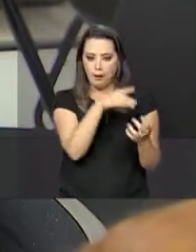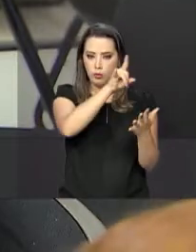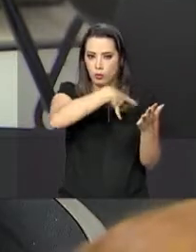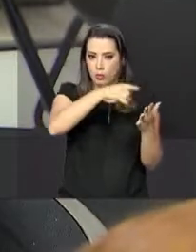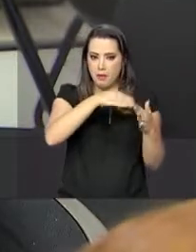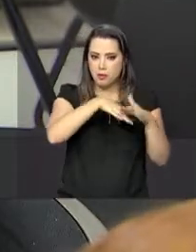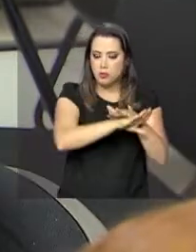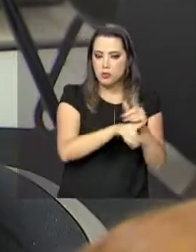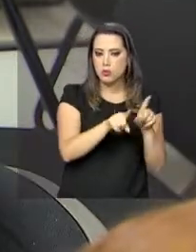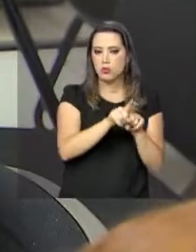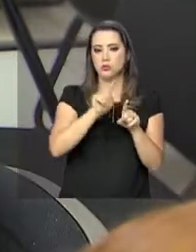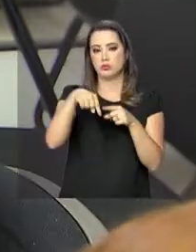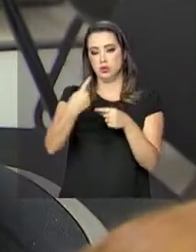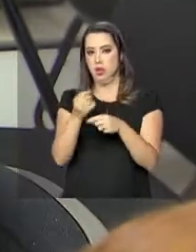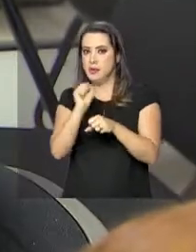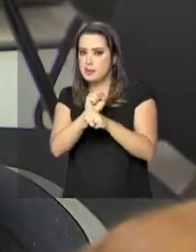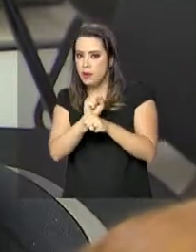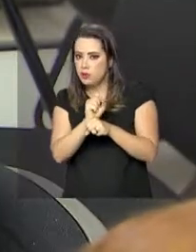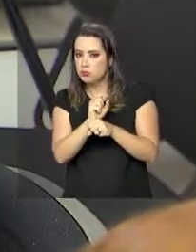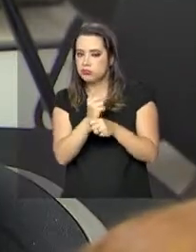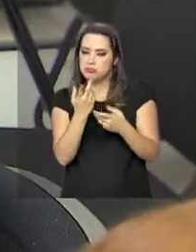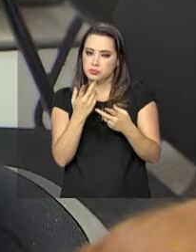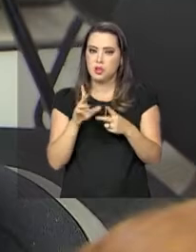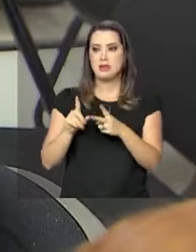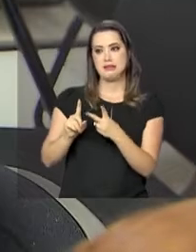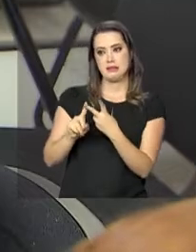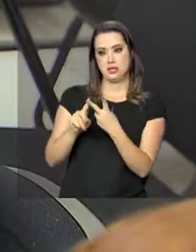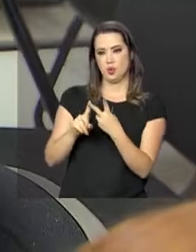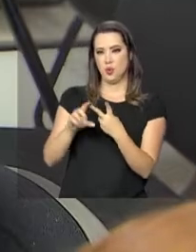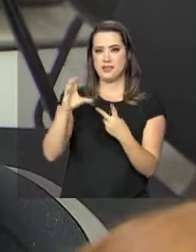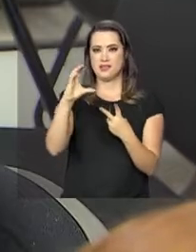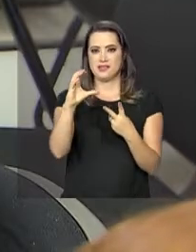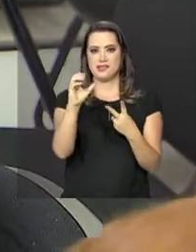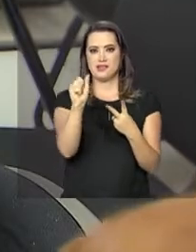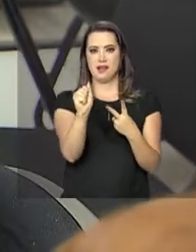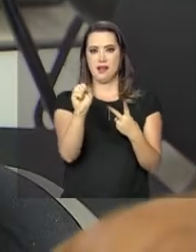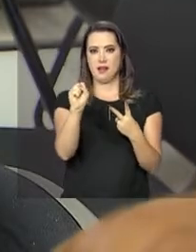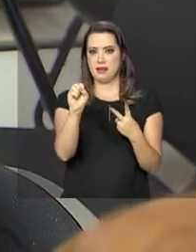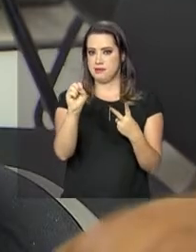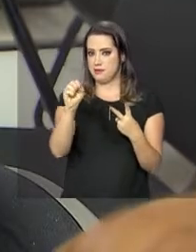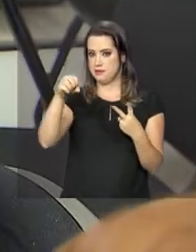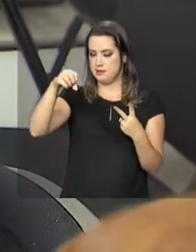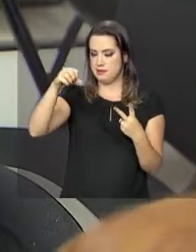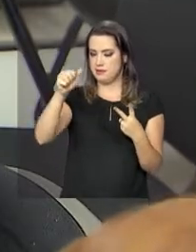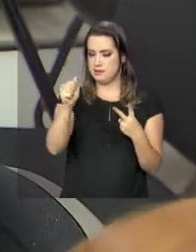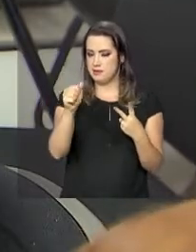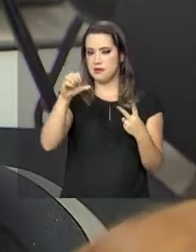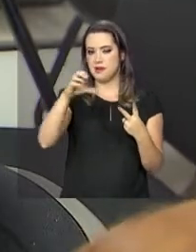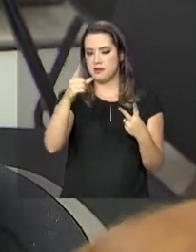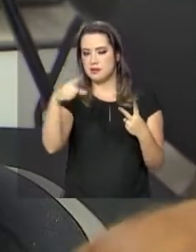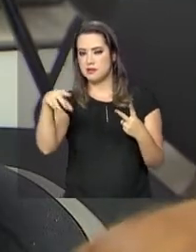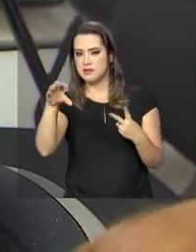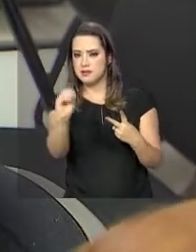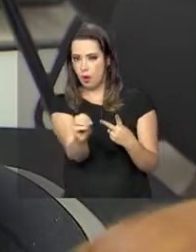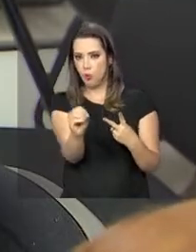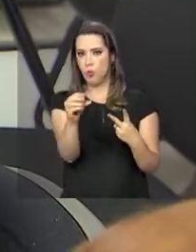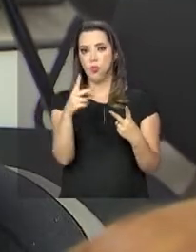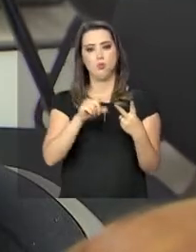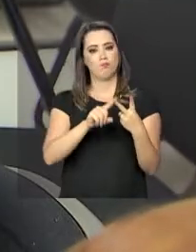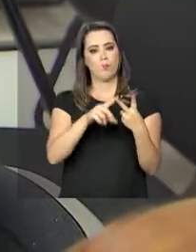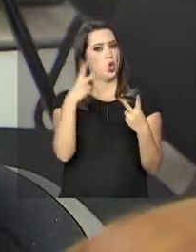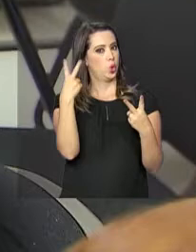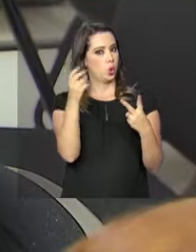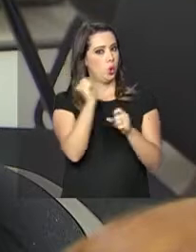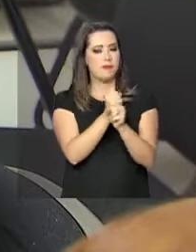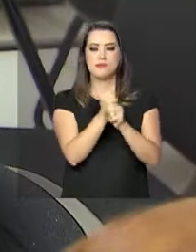a conduzir. Agora, no caso da caçação, além de ficar dois anos sem poder dirigir, ele vai ter que passar por